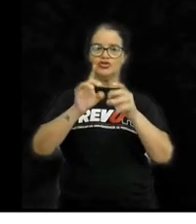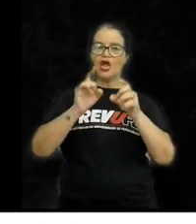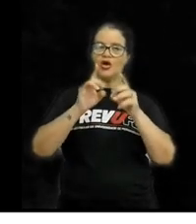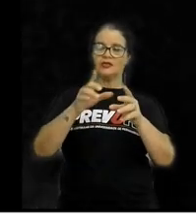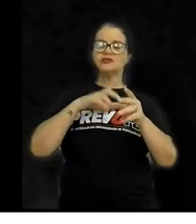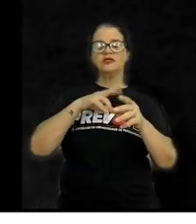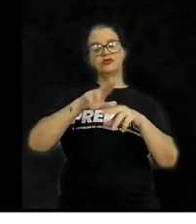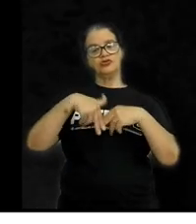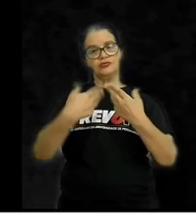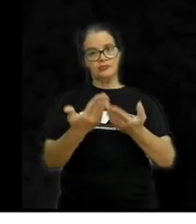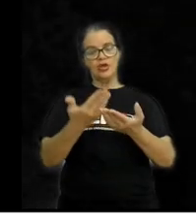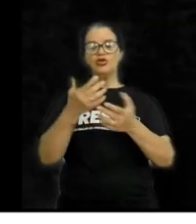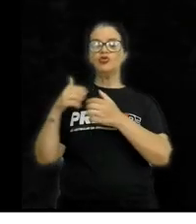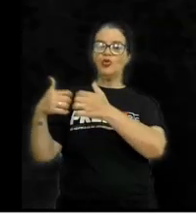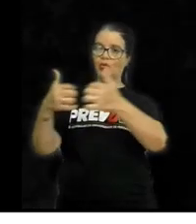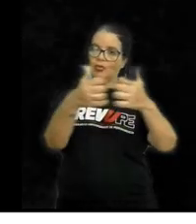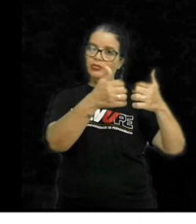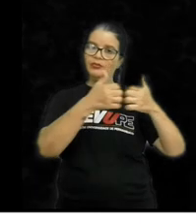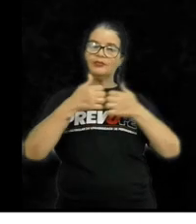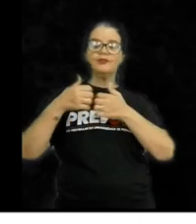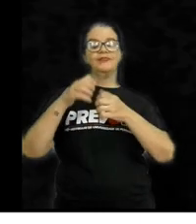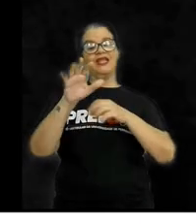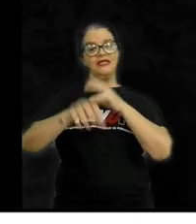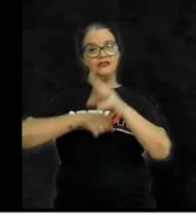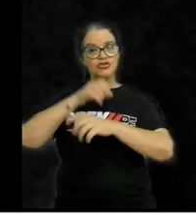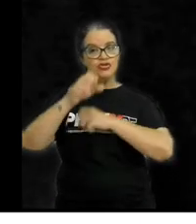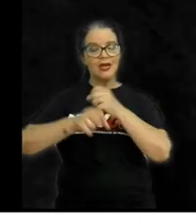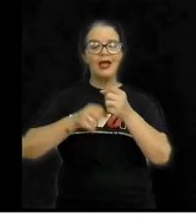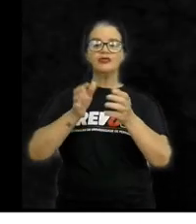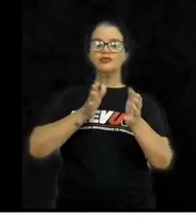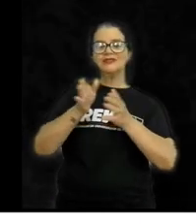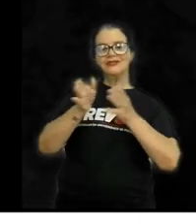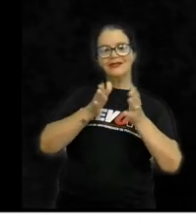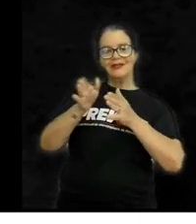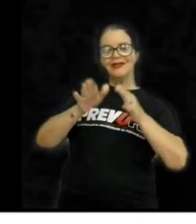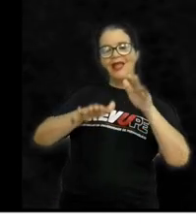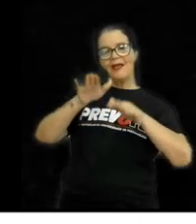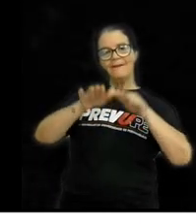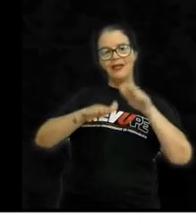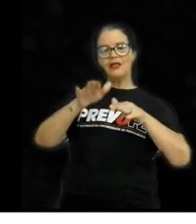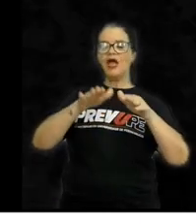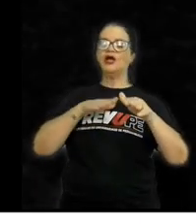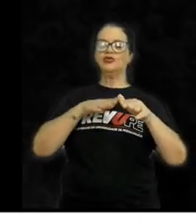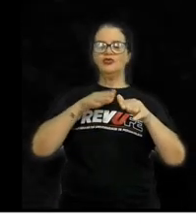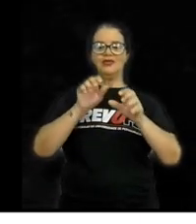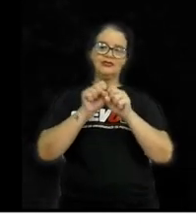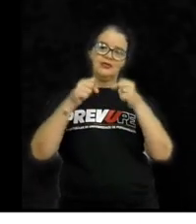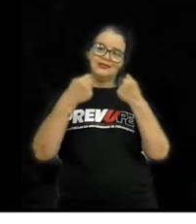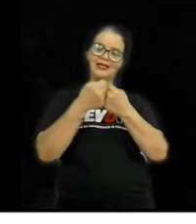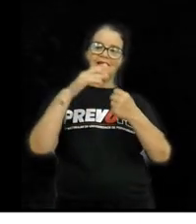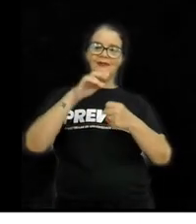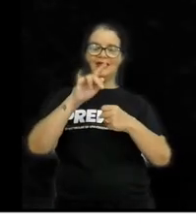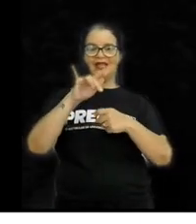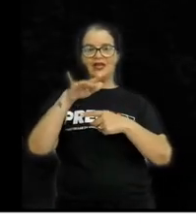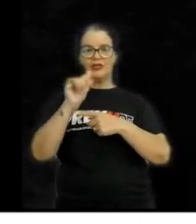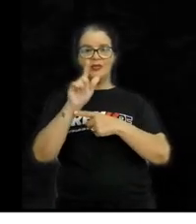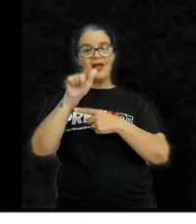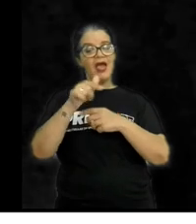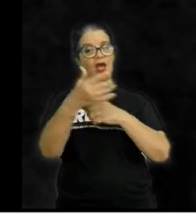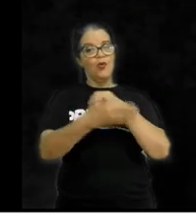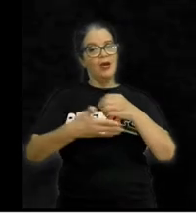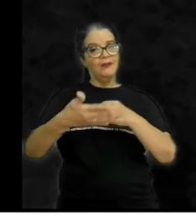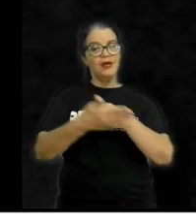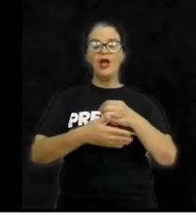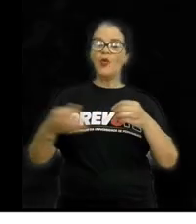das minas. Esse extrato intermediário da sociedade mineradora é o embrião da